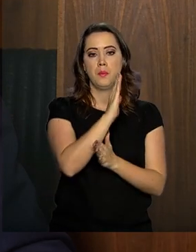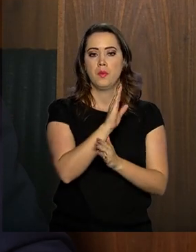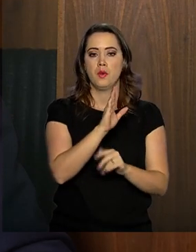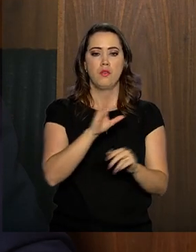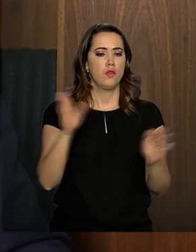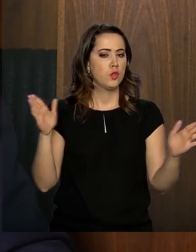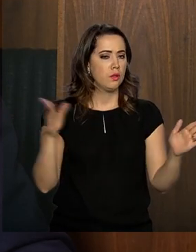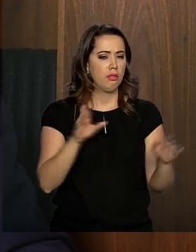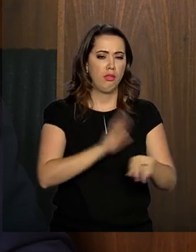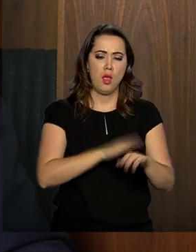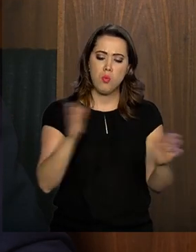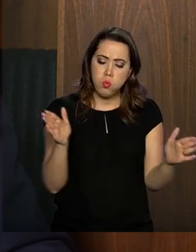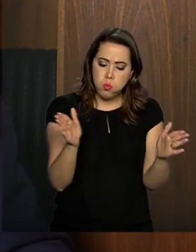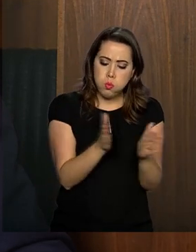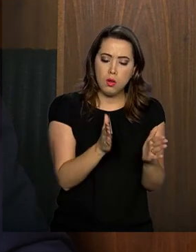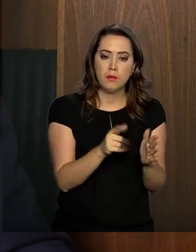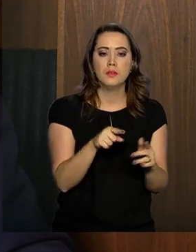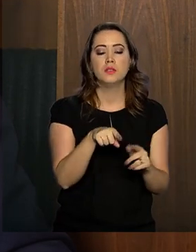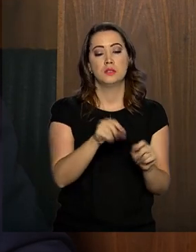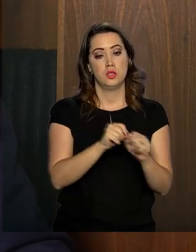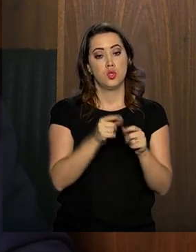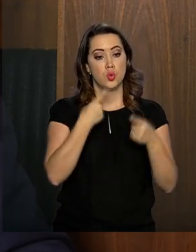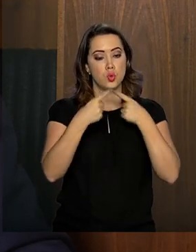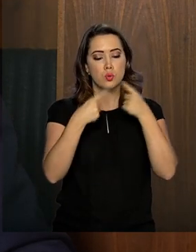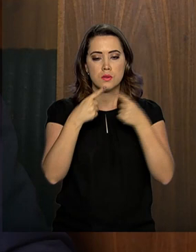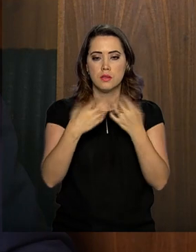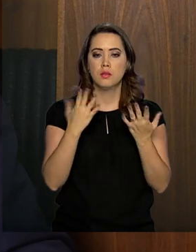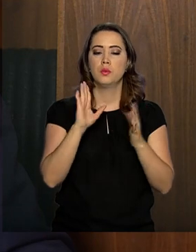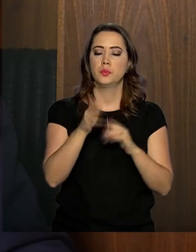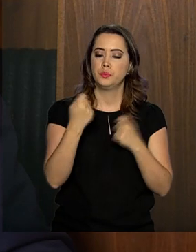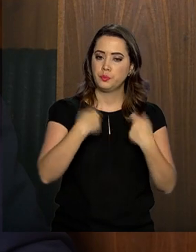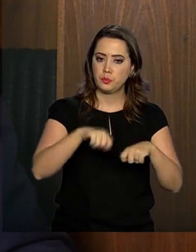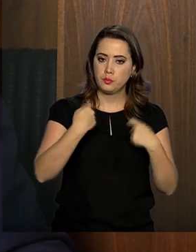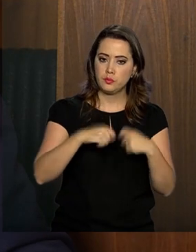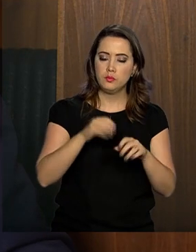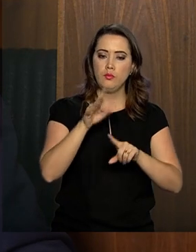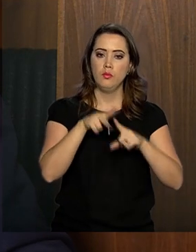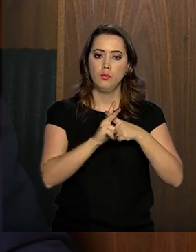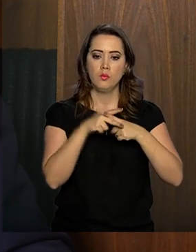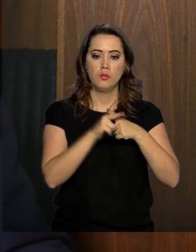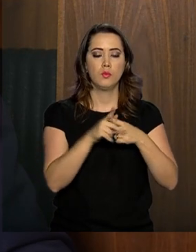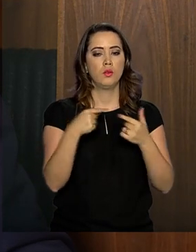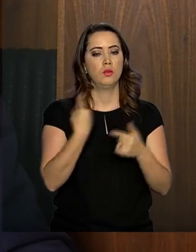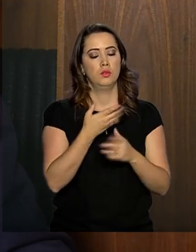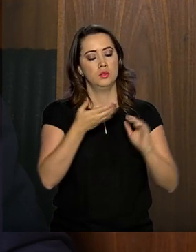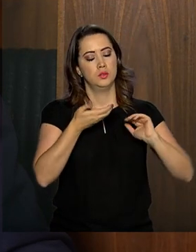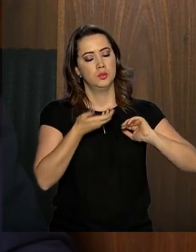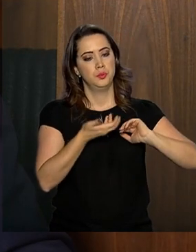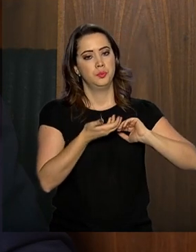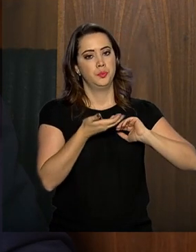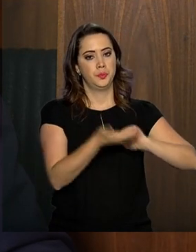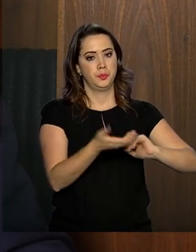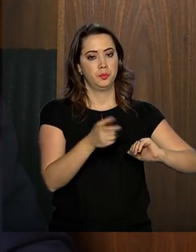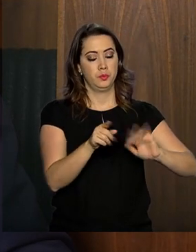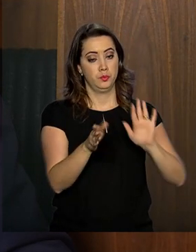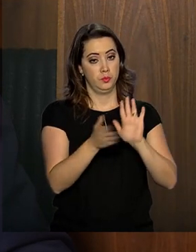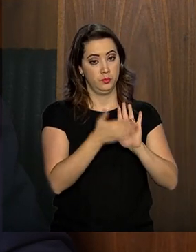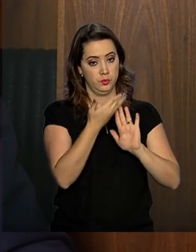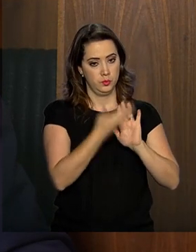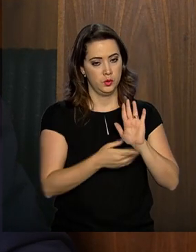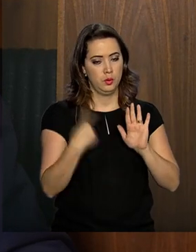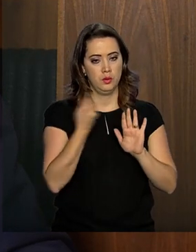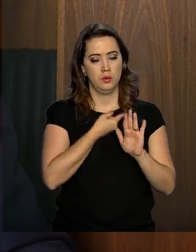menor espaço e tempo possível, feita a discussão e feitos os aperfeiçoamentos que o Congresso Nacional irá propor.